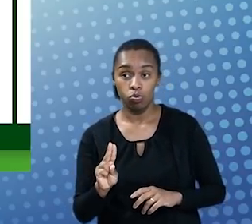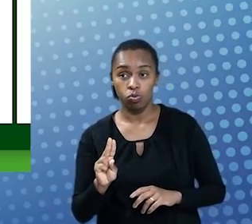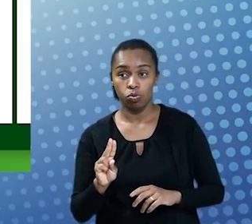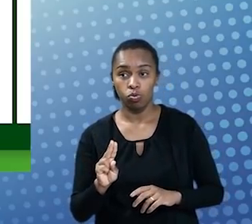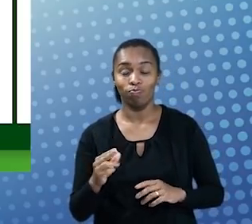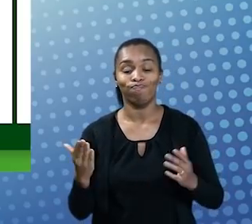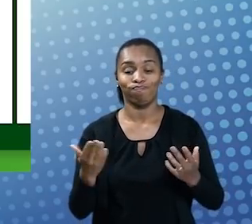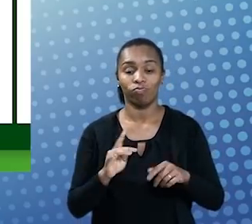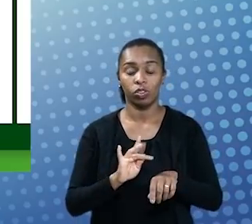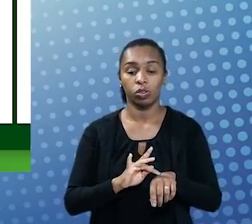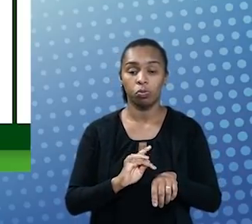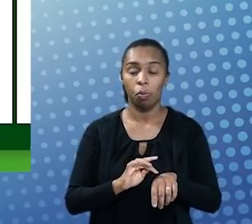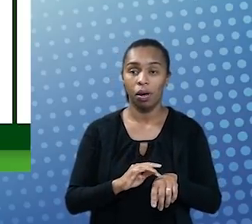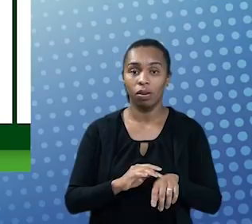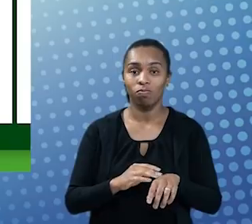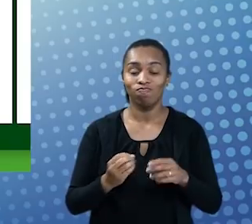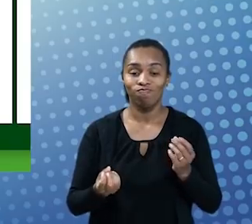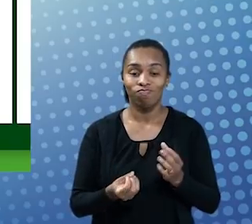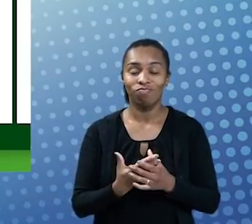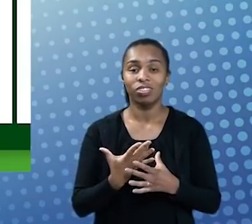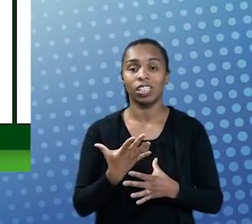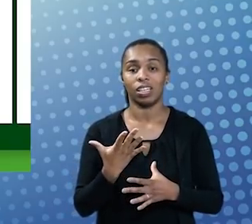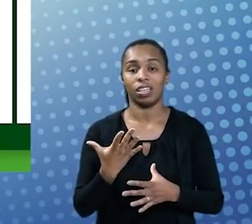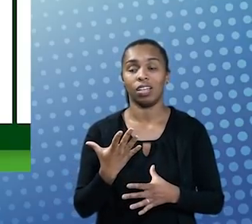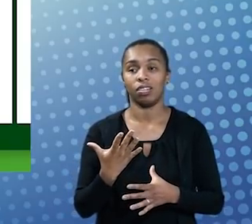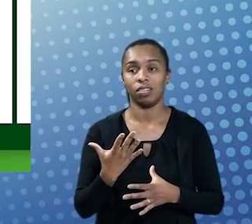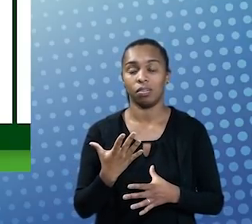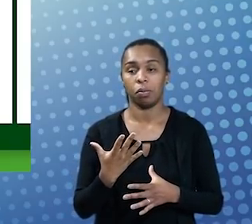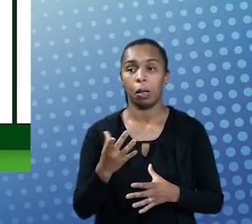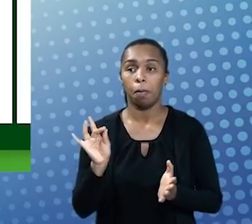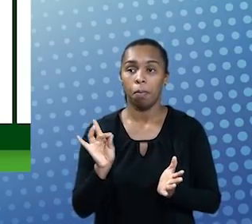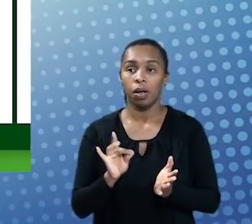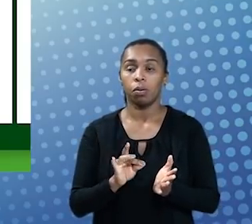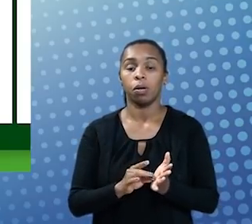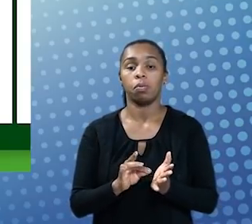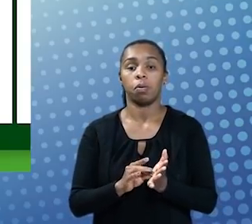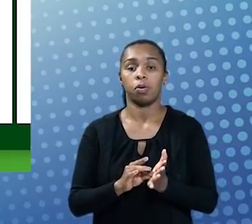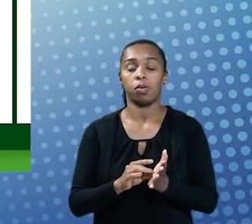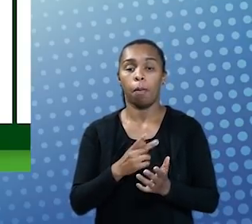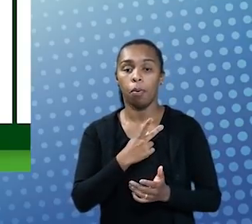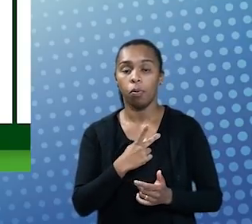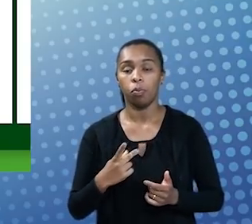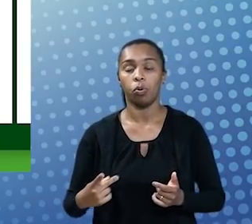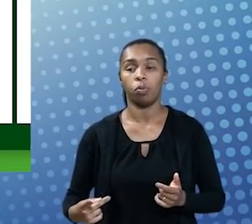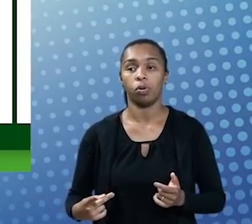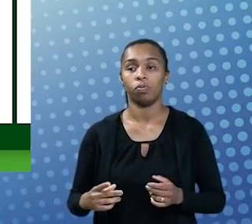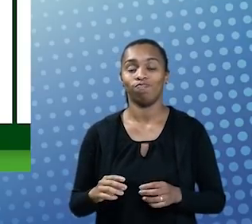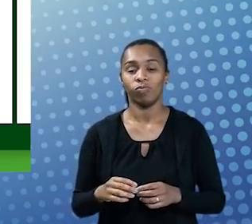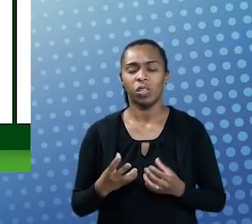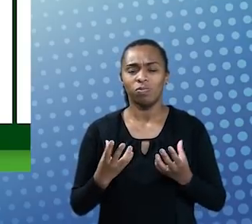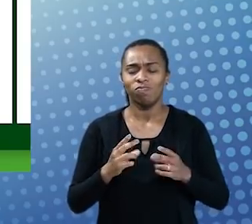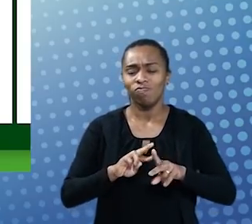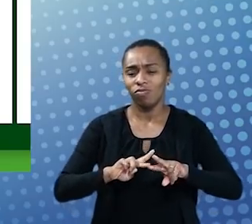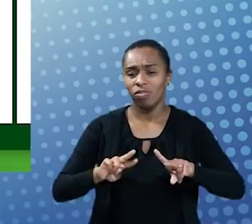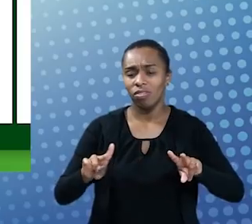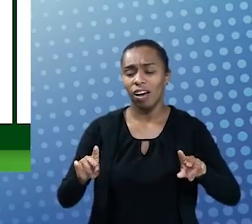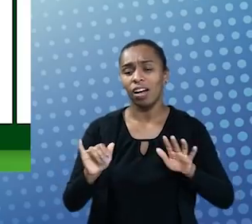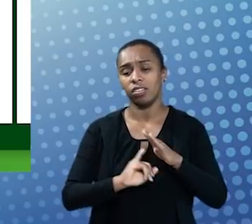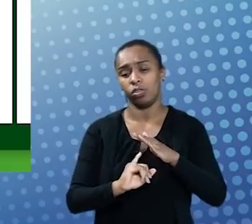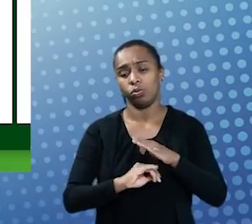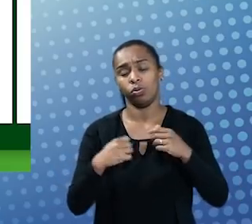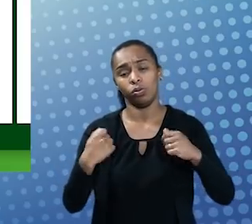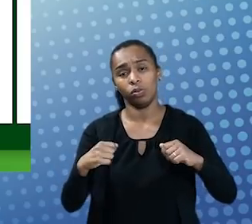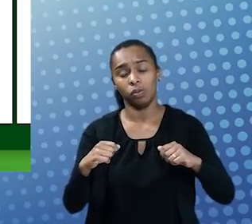nesse momento, realiza esse lançamento para democratizar esse serviço e torná-lo público. Muitas instituições precisam